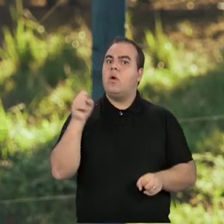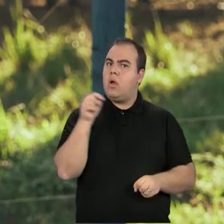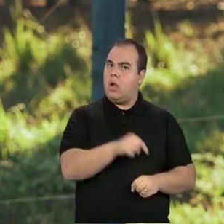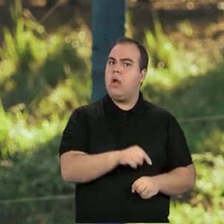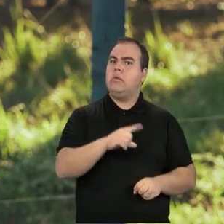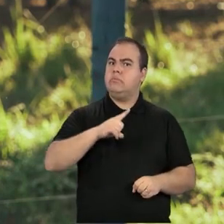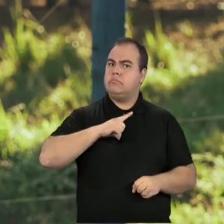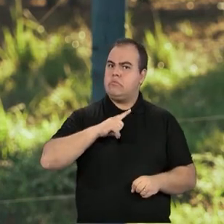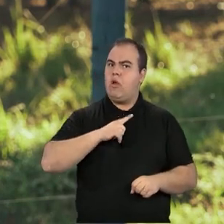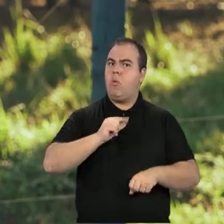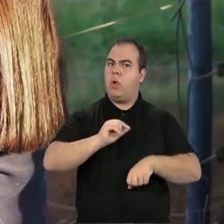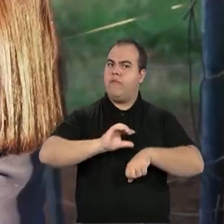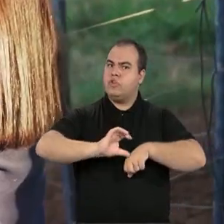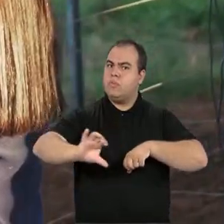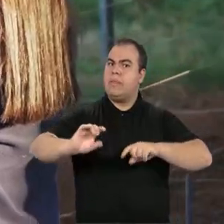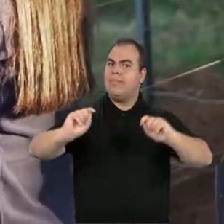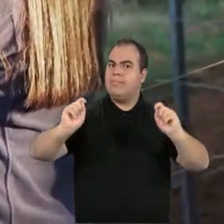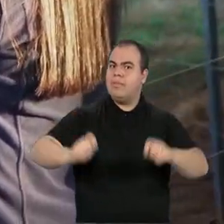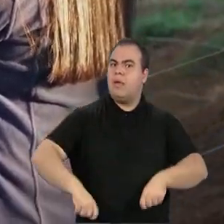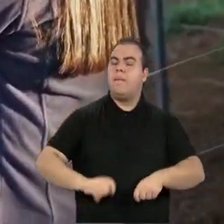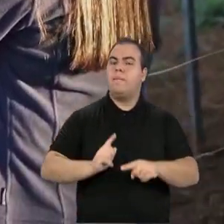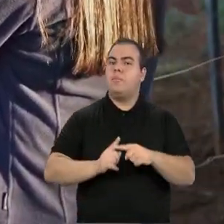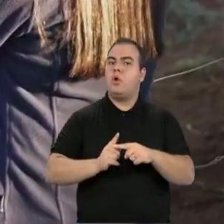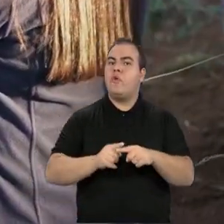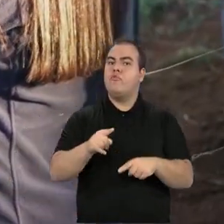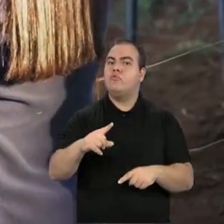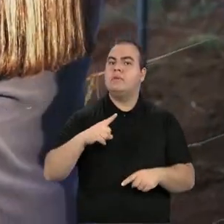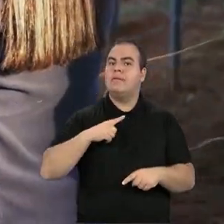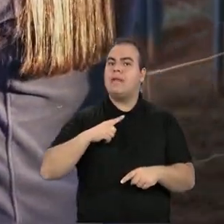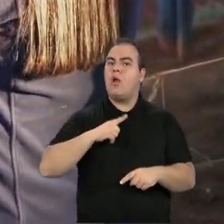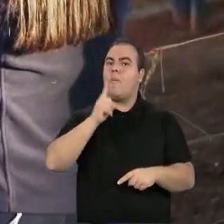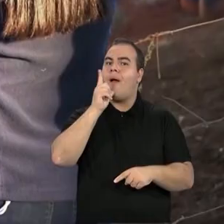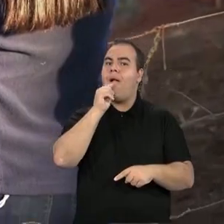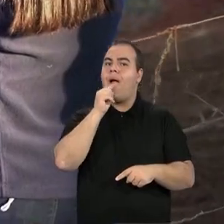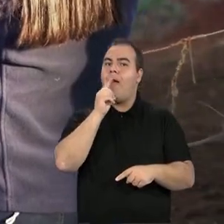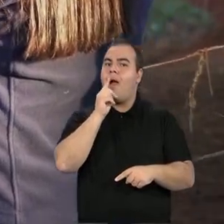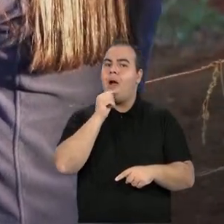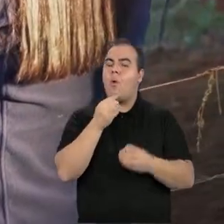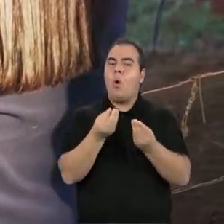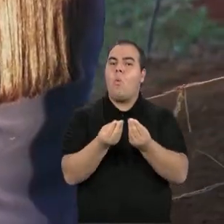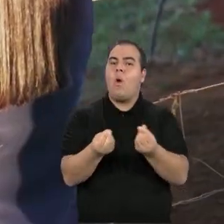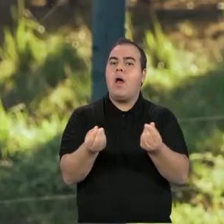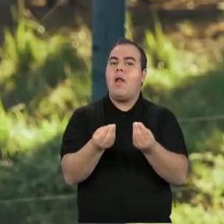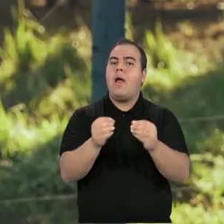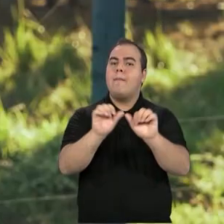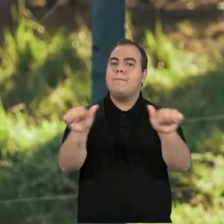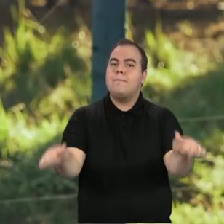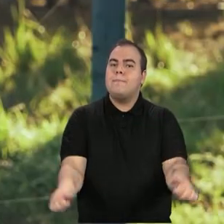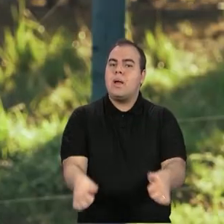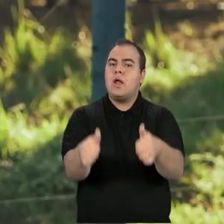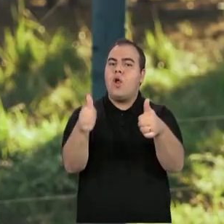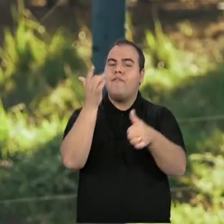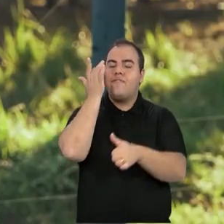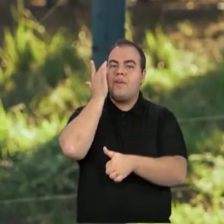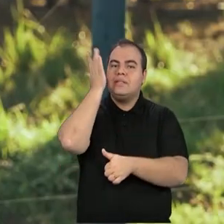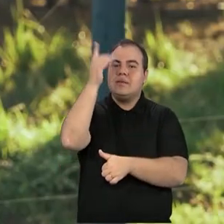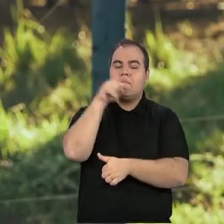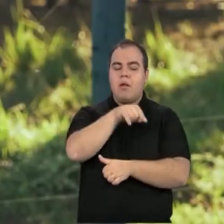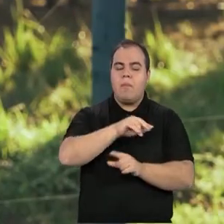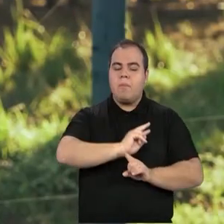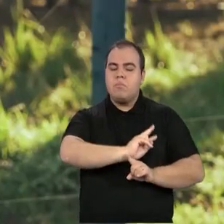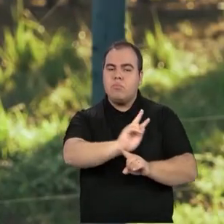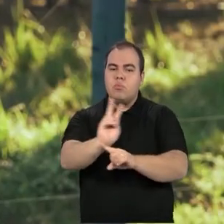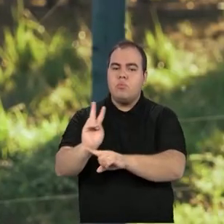o investimento, por quê? Porque você acaba tendo uma água de melhor qualidade, por facilitar esse monitoramento quando a gente